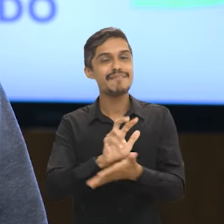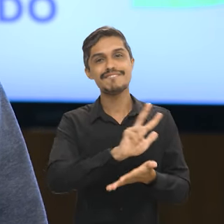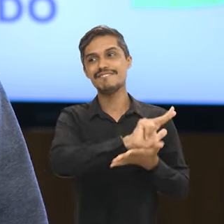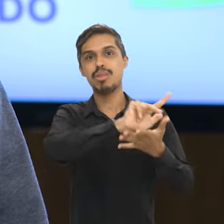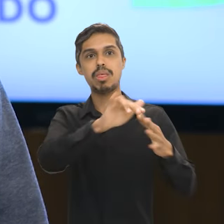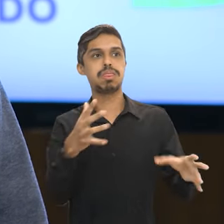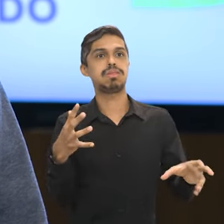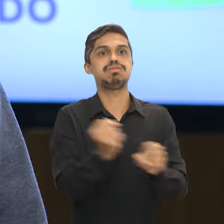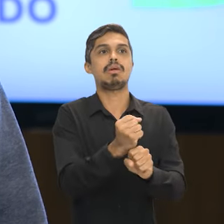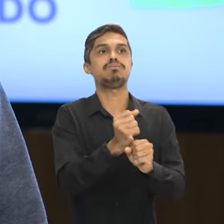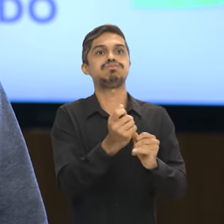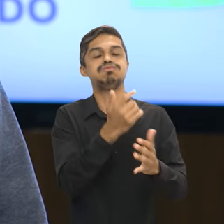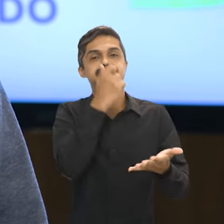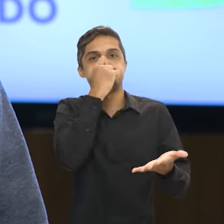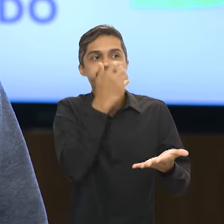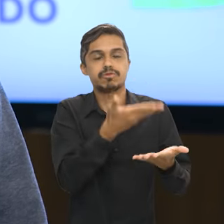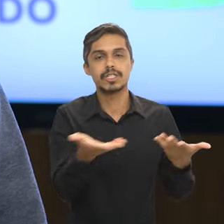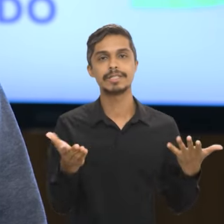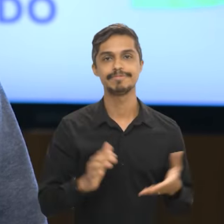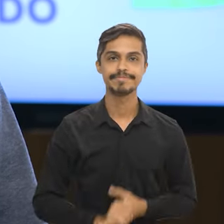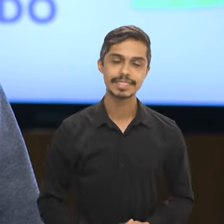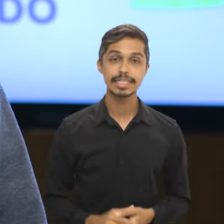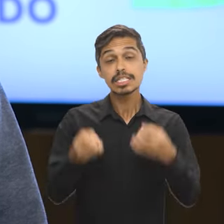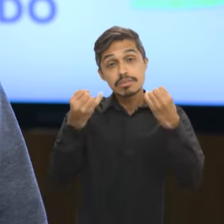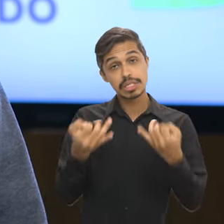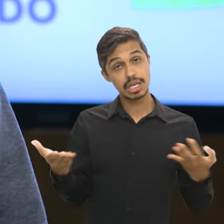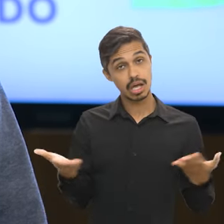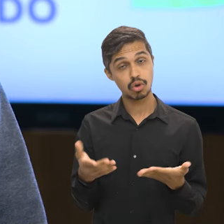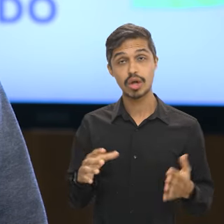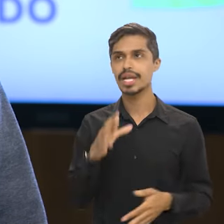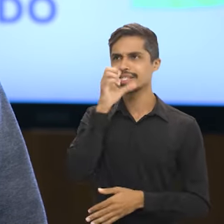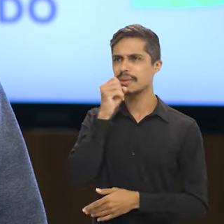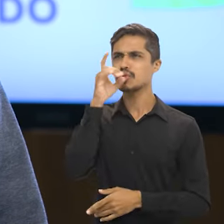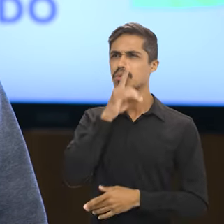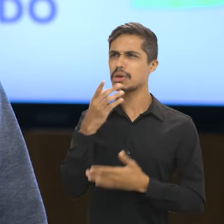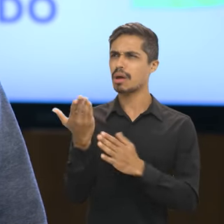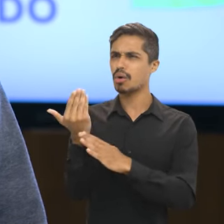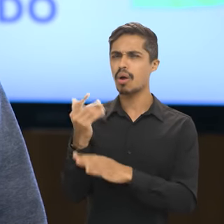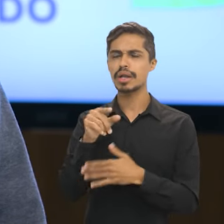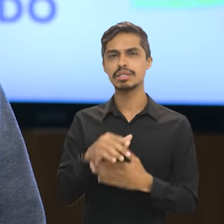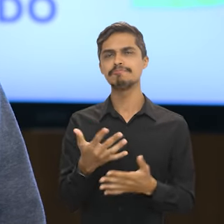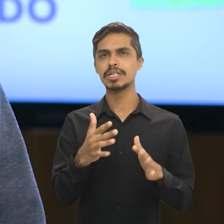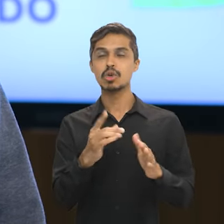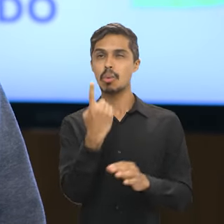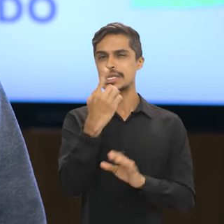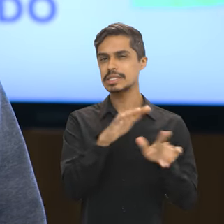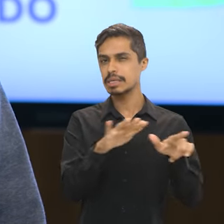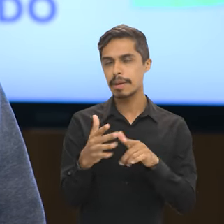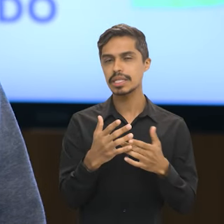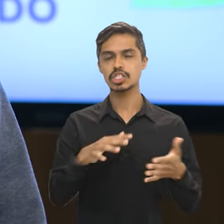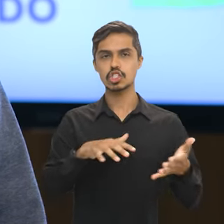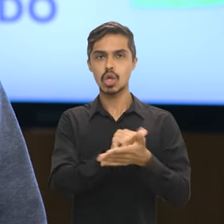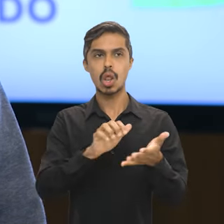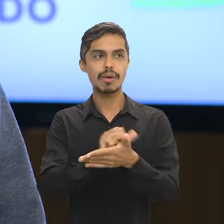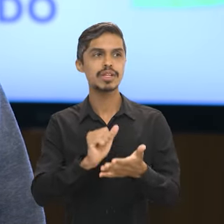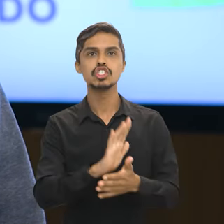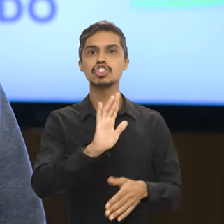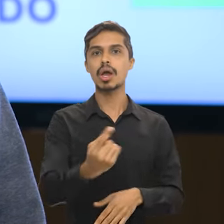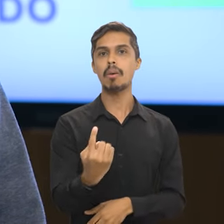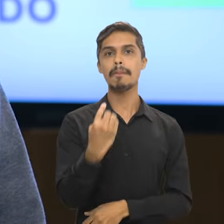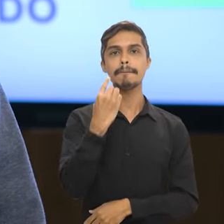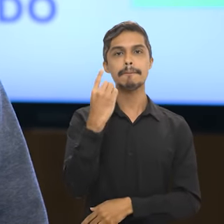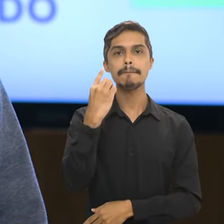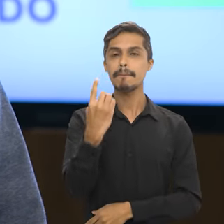tempo. Mas é legal a gente ressaltar para os candidatos que nesse último final de semana, depois de um pouco mais de uma semana de inscrição, a gente já